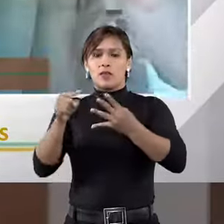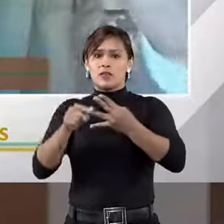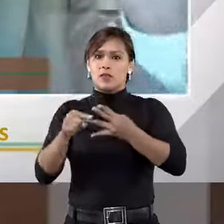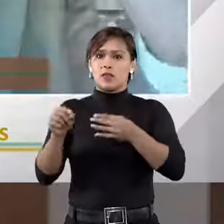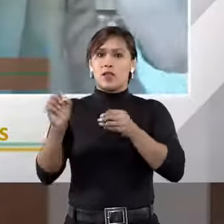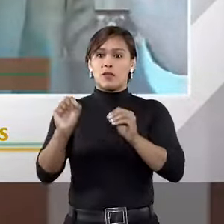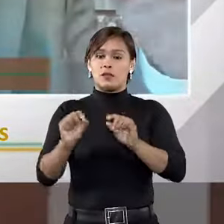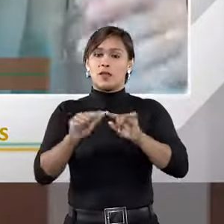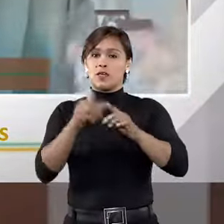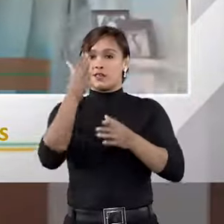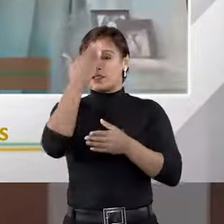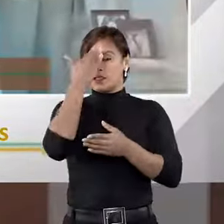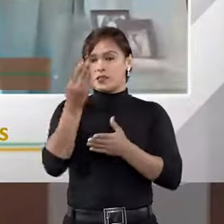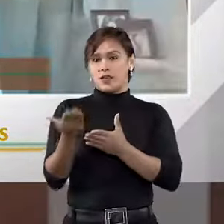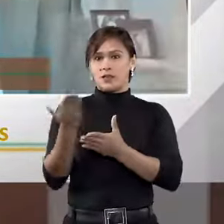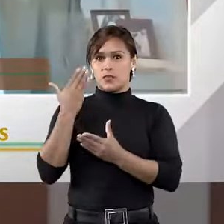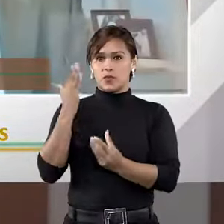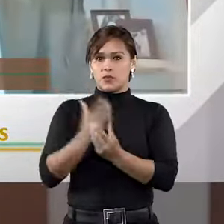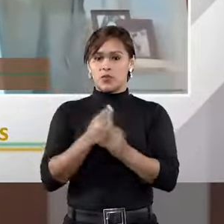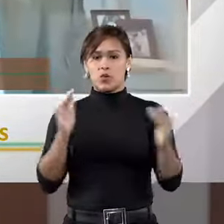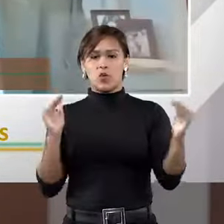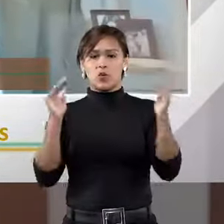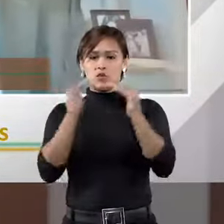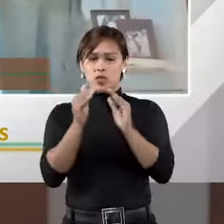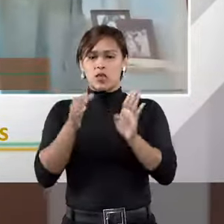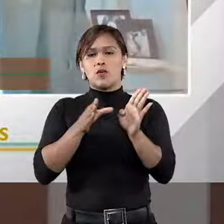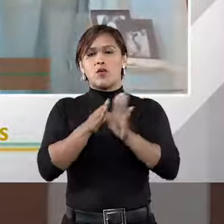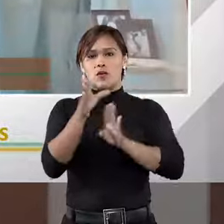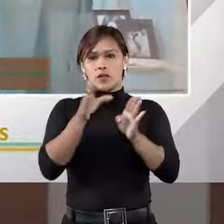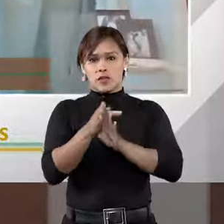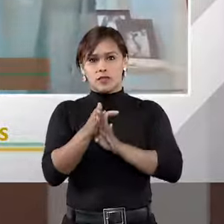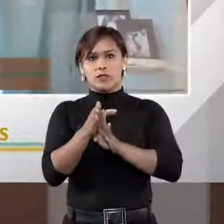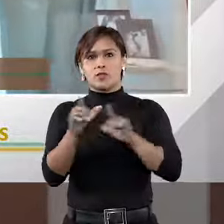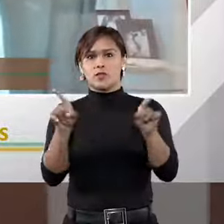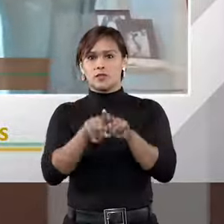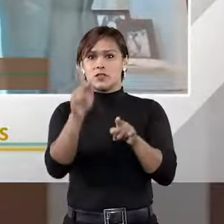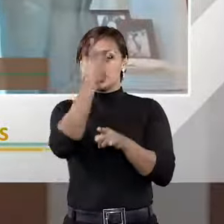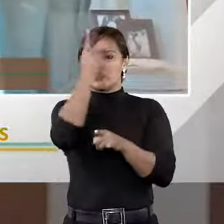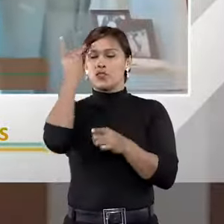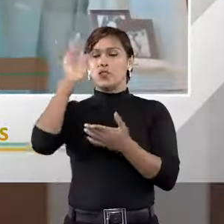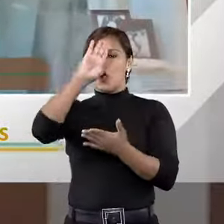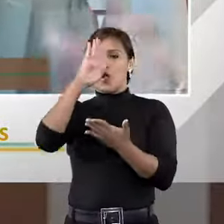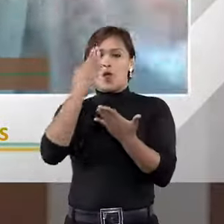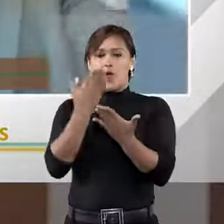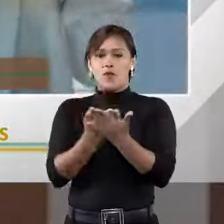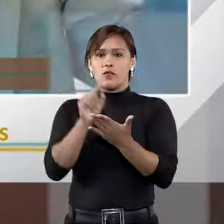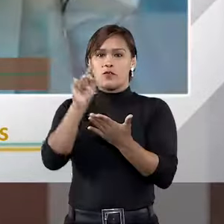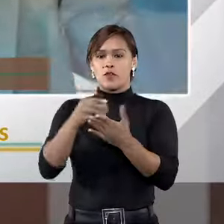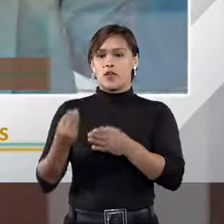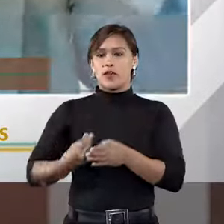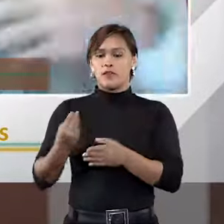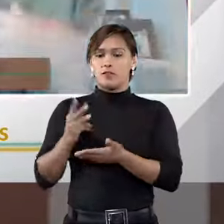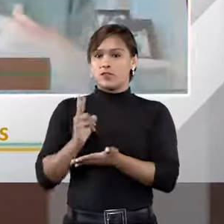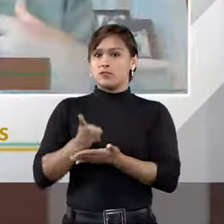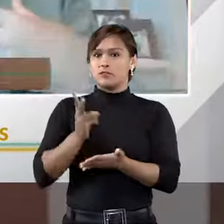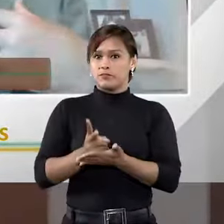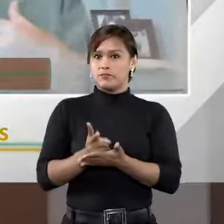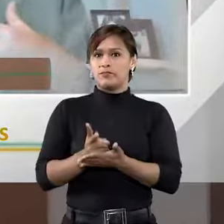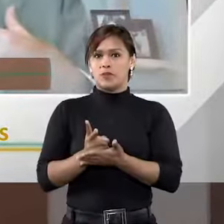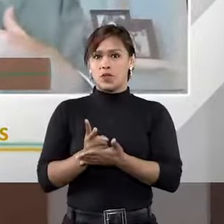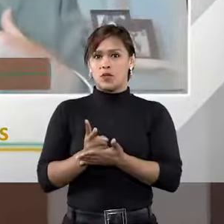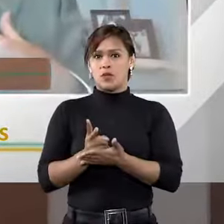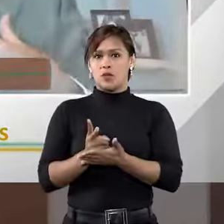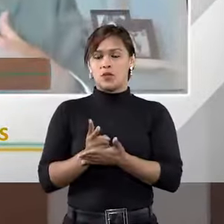mas a gente sabe que os precedentes consolidam orientações e as pessoas passam a confiar naquelas orientações, a vida cega, a vida das pessoas